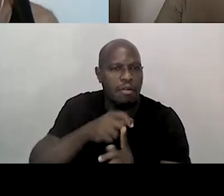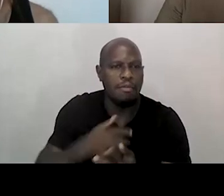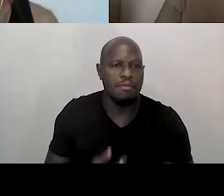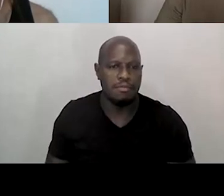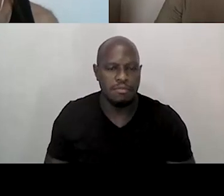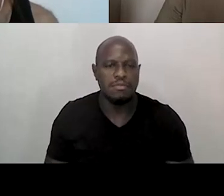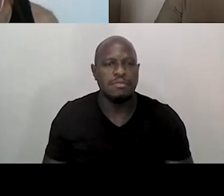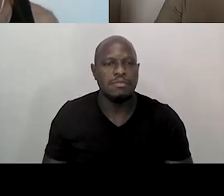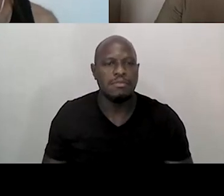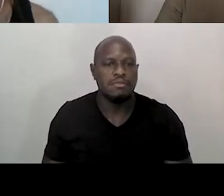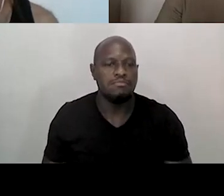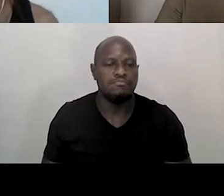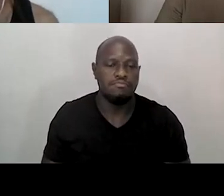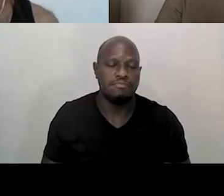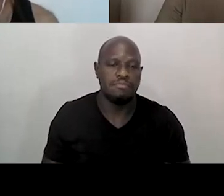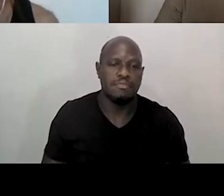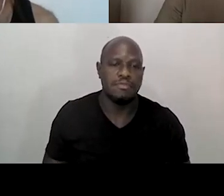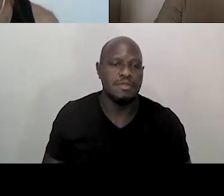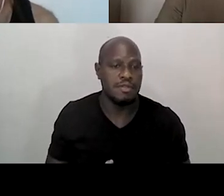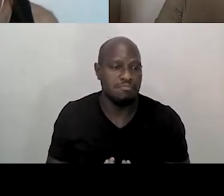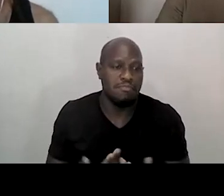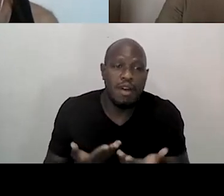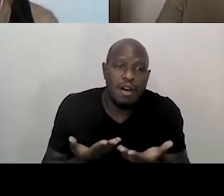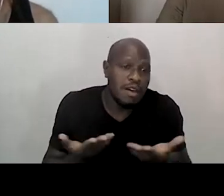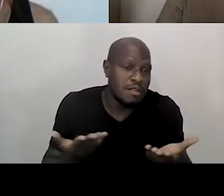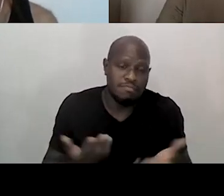e é isso.